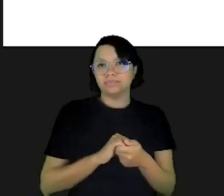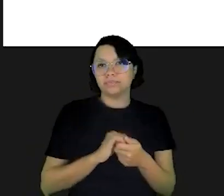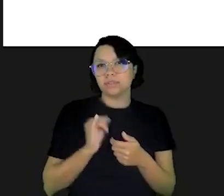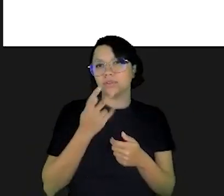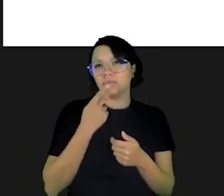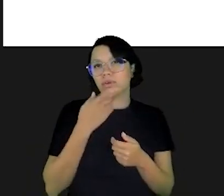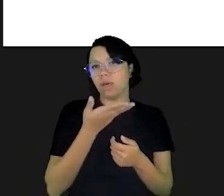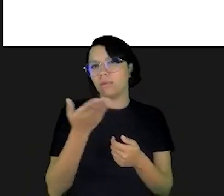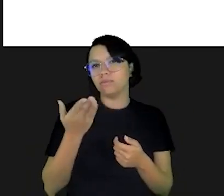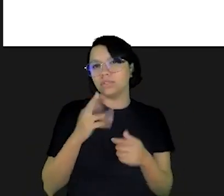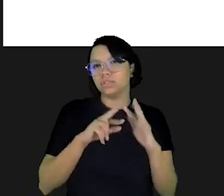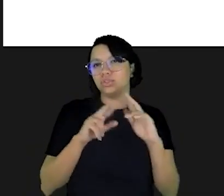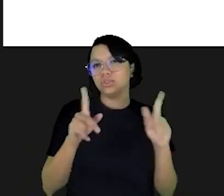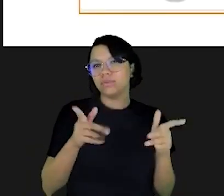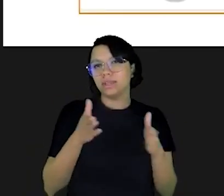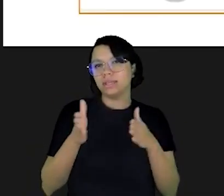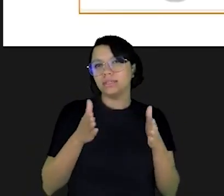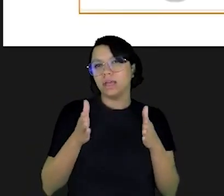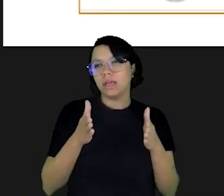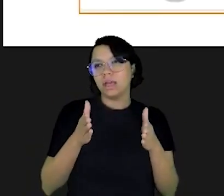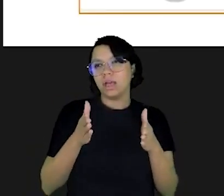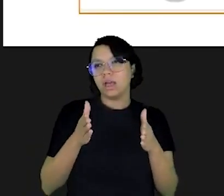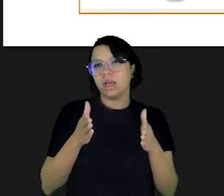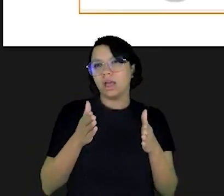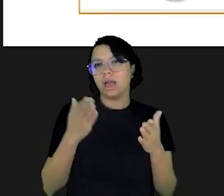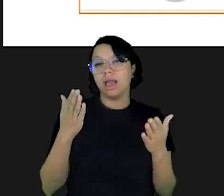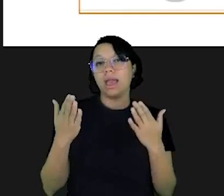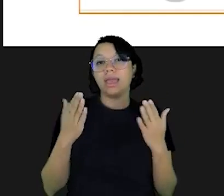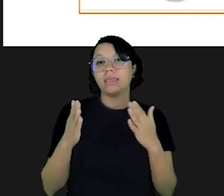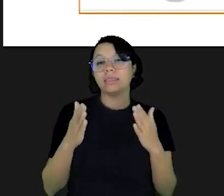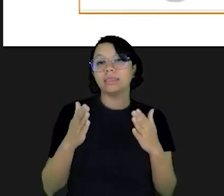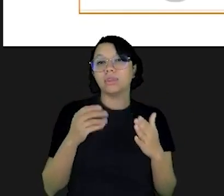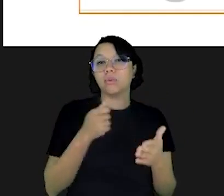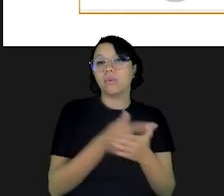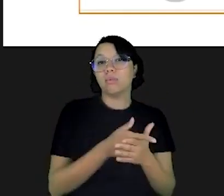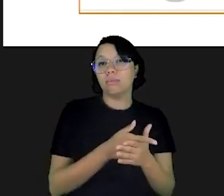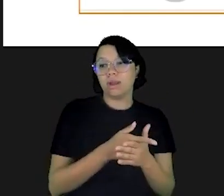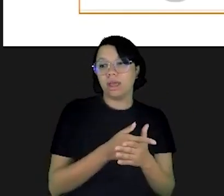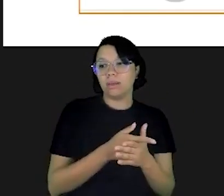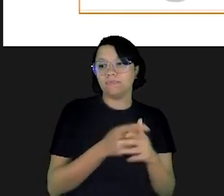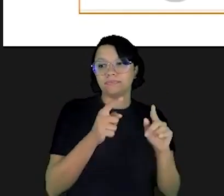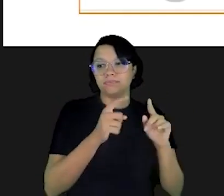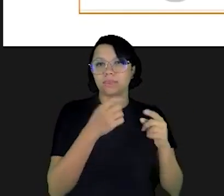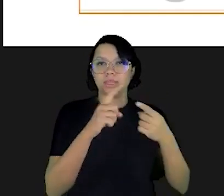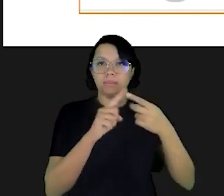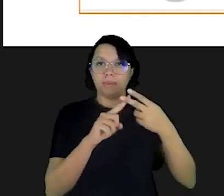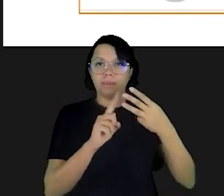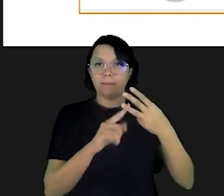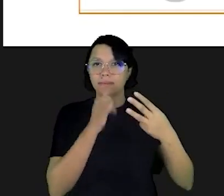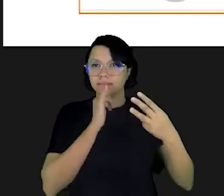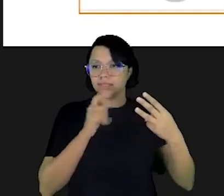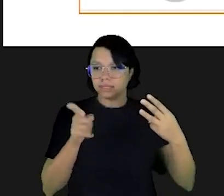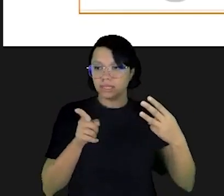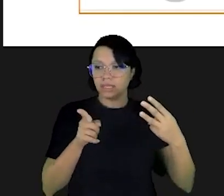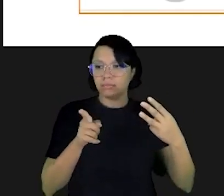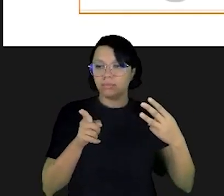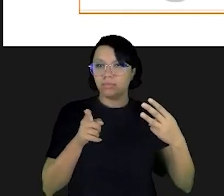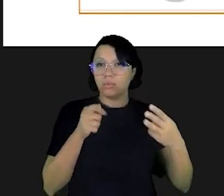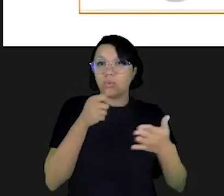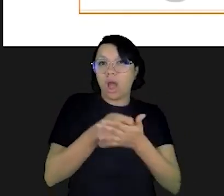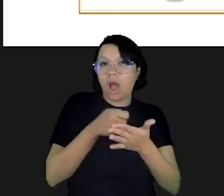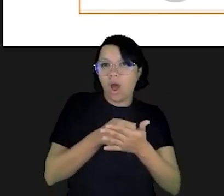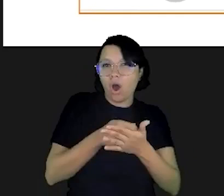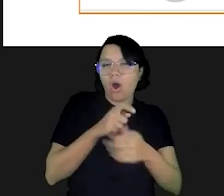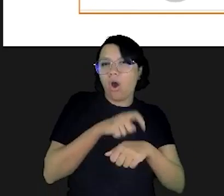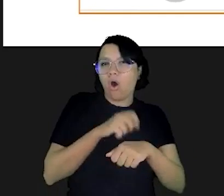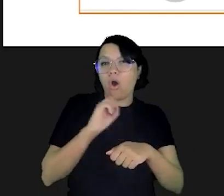significado então voltando aqui se eu disser para vocês que a diferença entre comprar uma máquina de lavar roupas uma geladeira e um ar